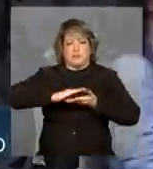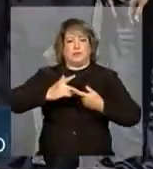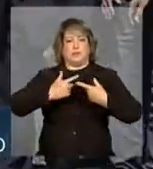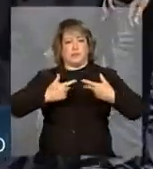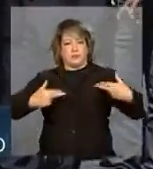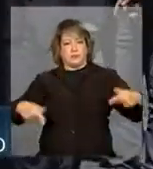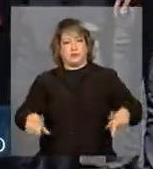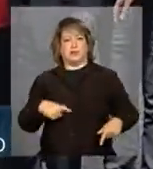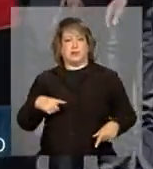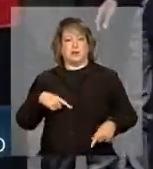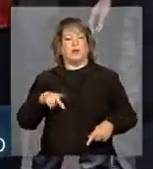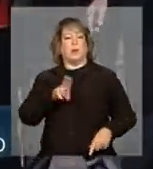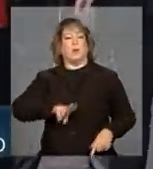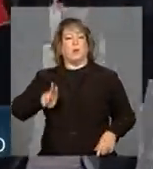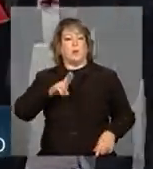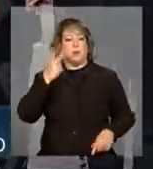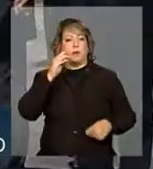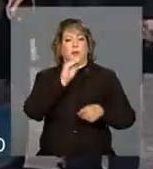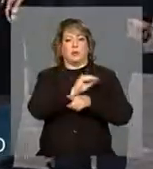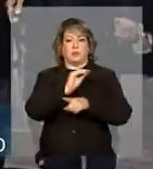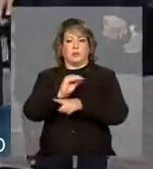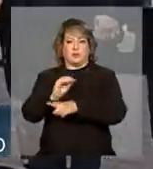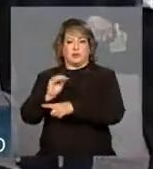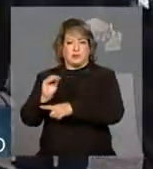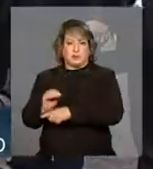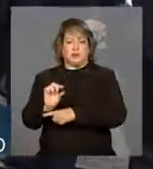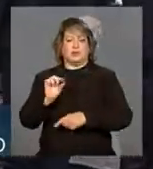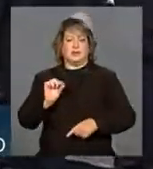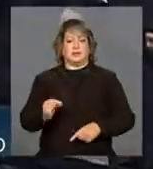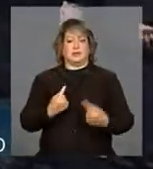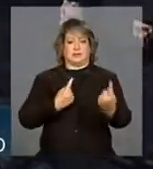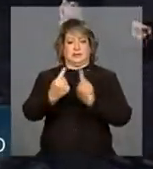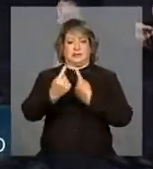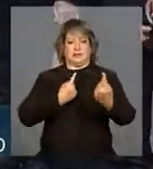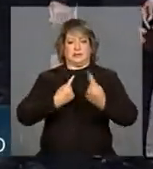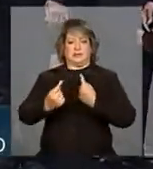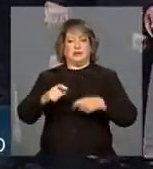utilizados na manutenção de estradas rurais.